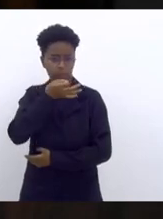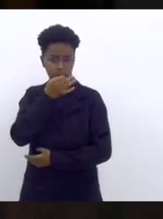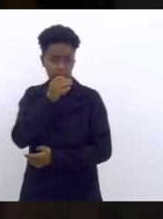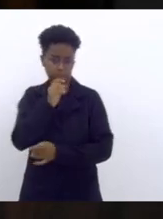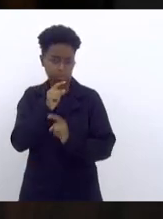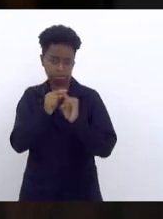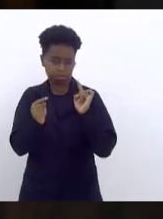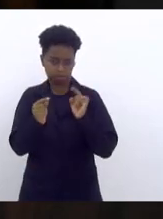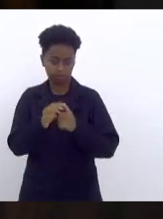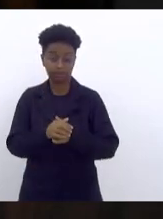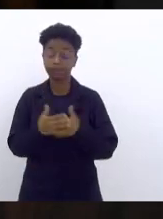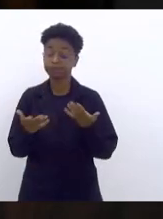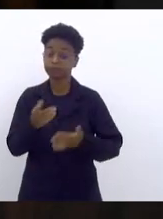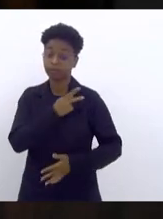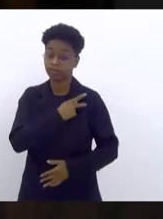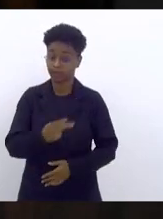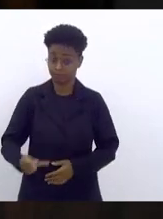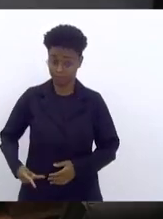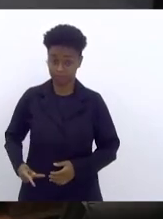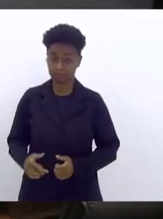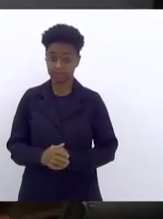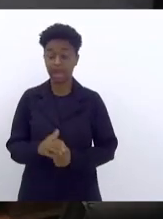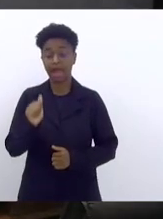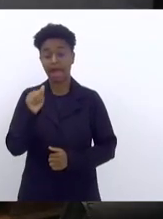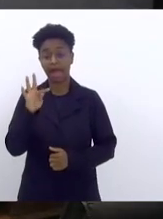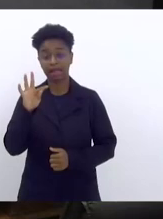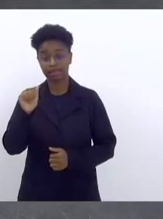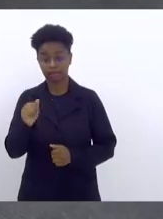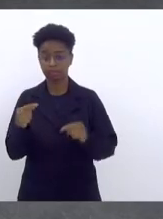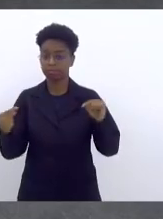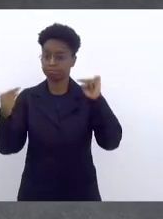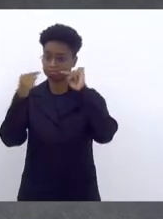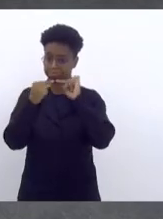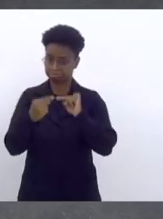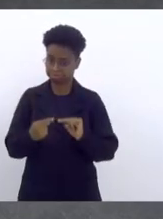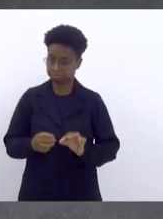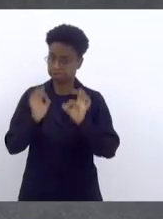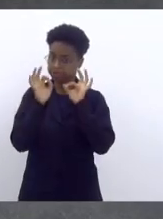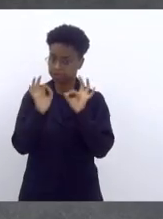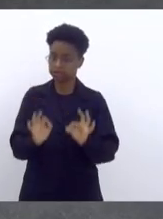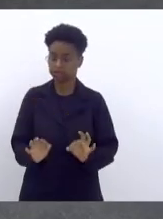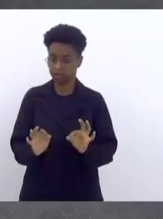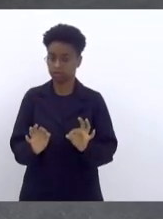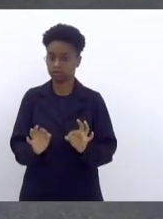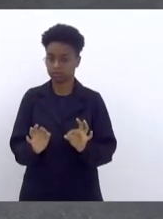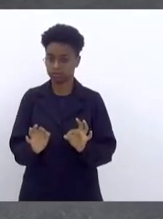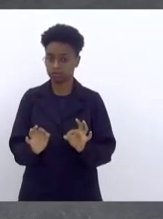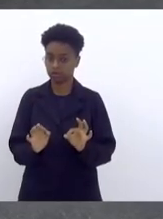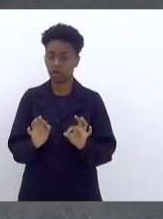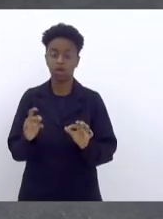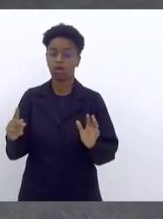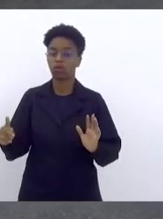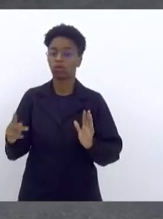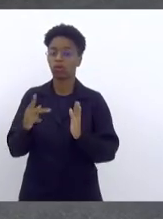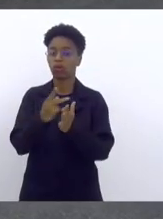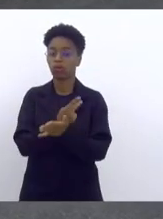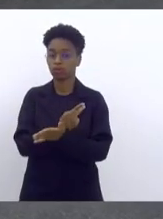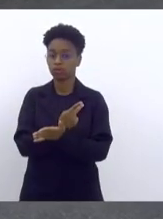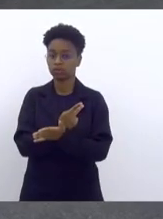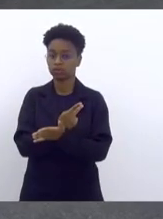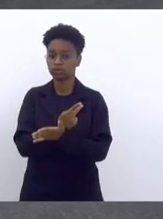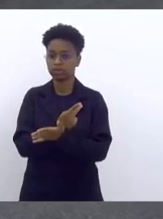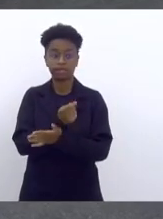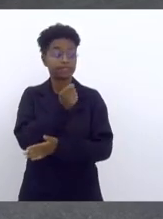Bom, senhor presidente, a ata reflete com exatidão o ocorrido. Está